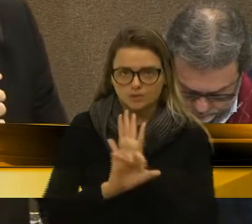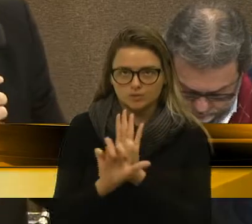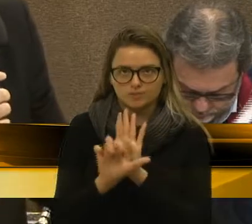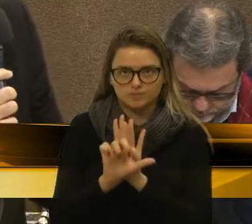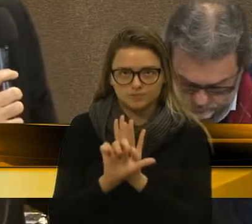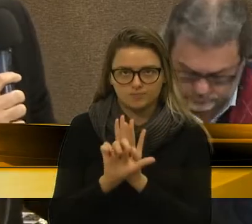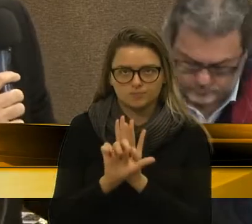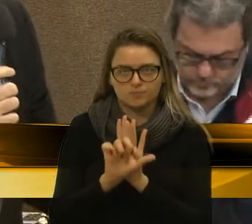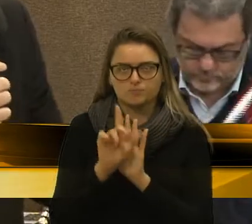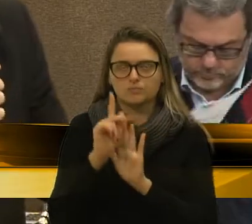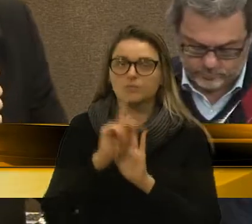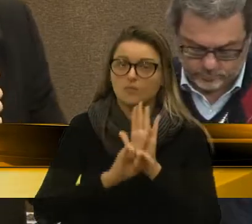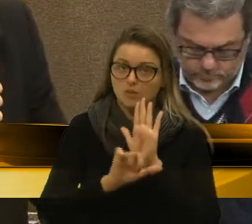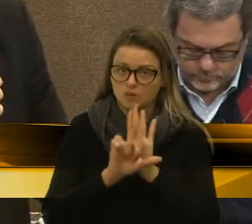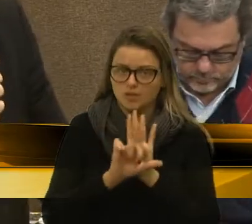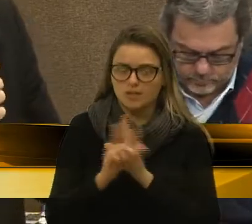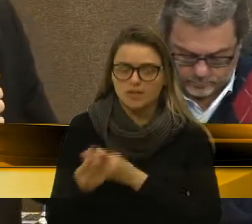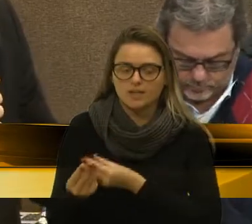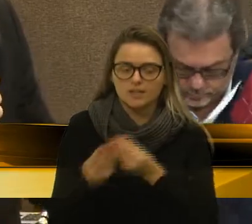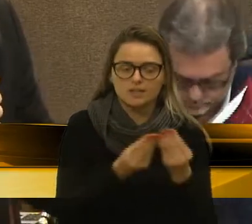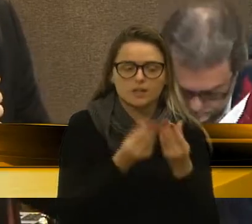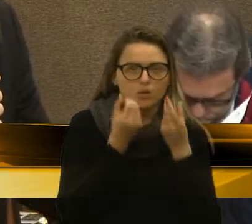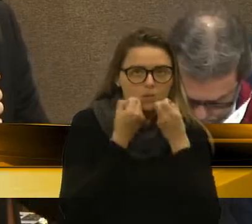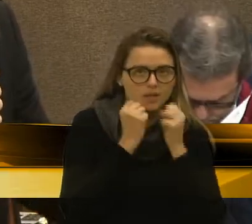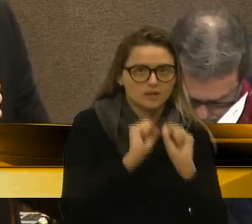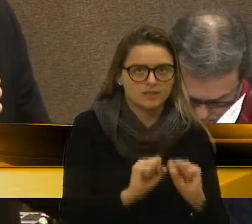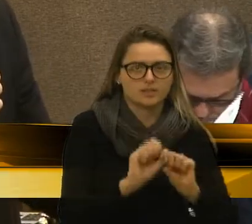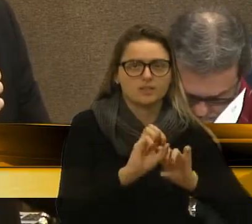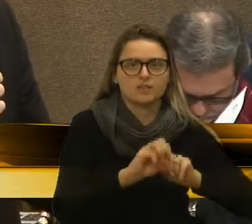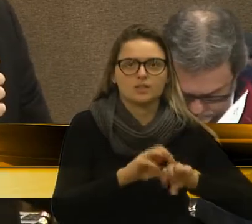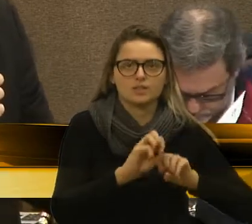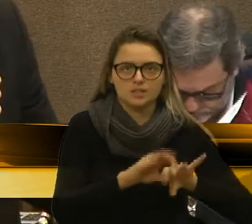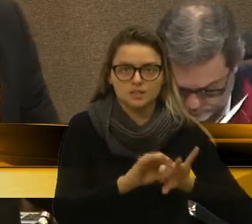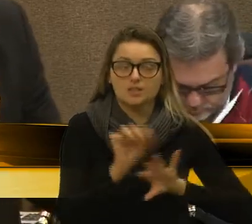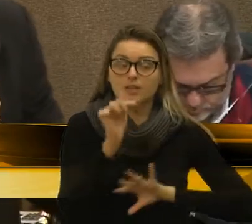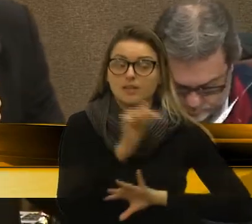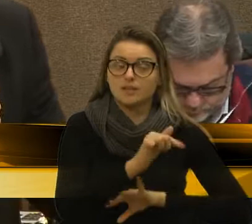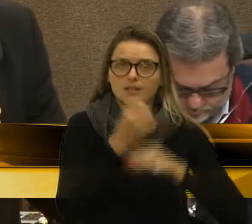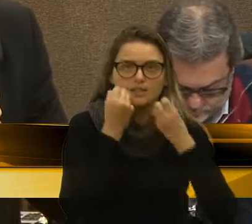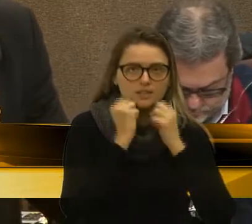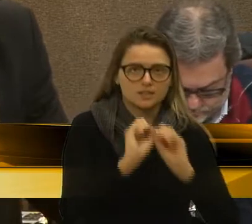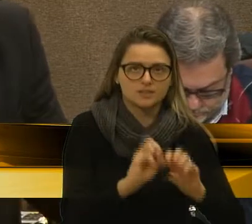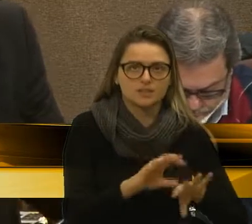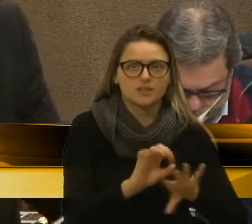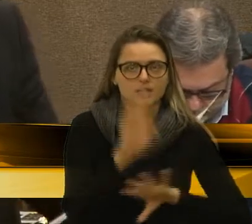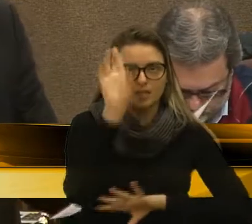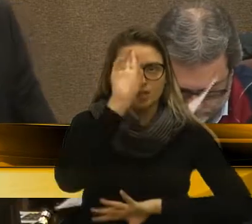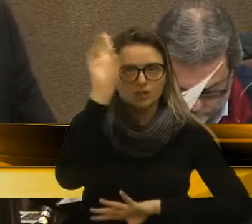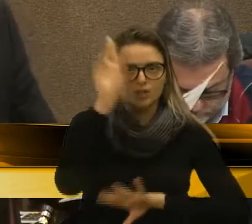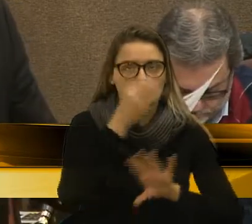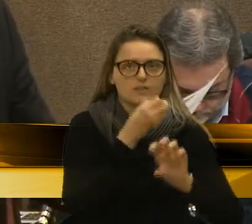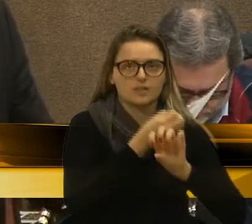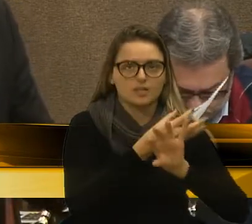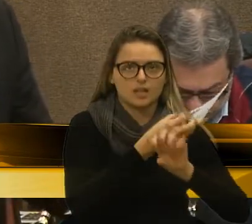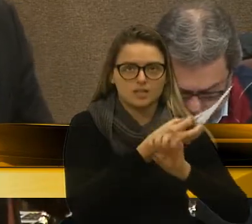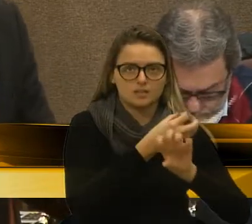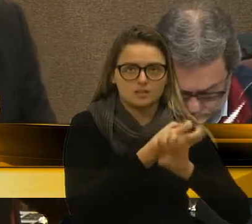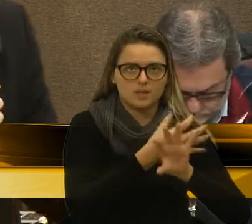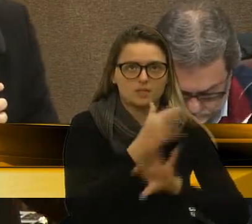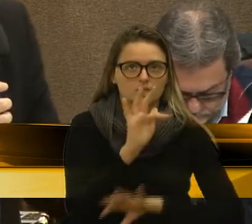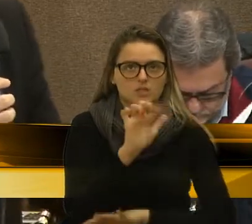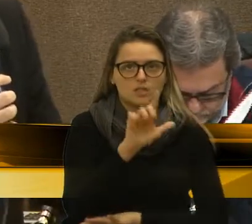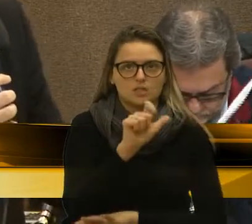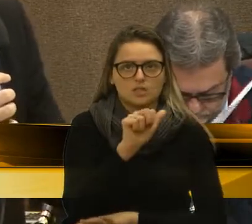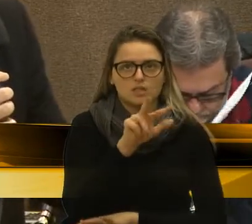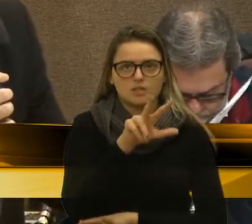o processo baixou a Secretaria Municipal de Educação e lá a diretora pedagógica da ESMED, Flávia Mores,